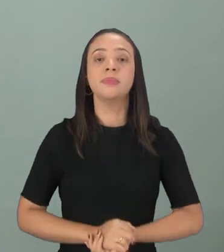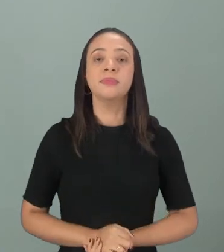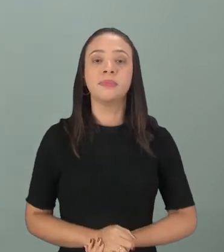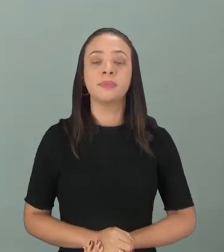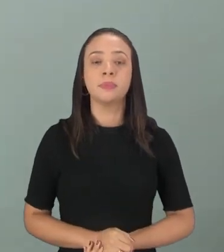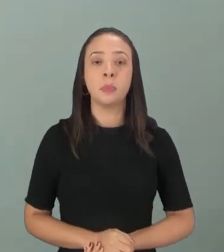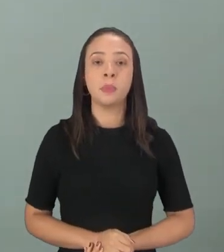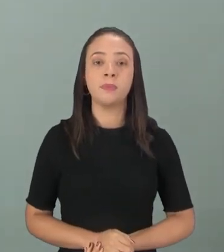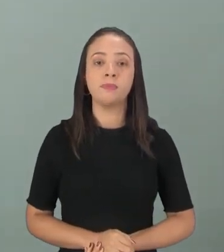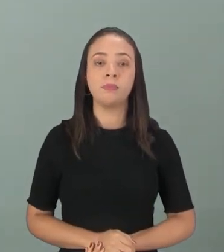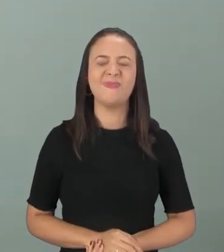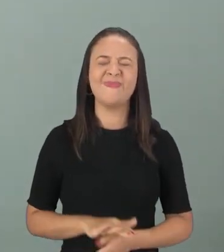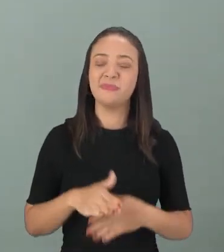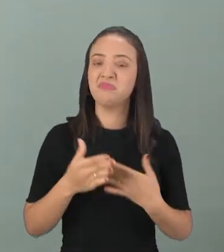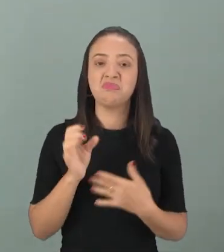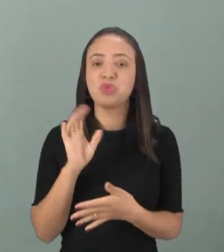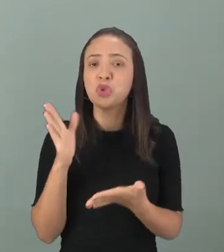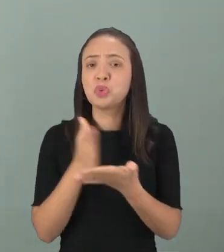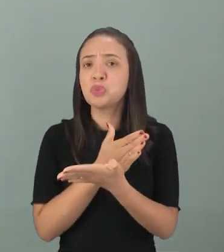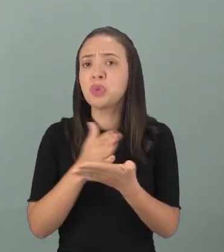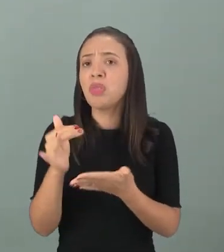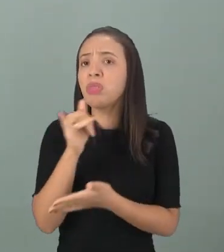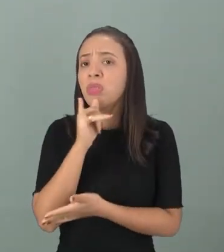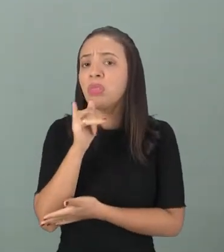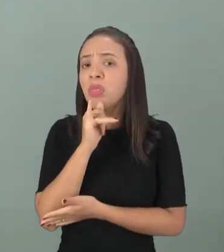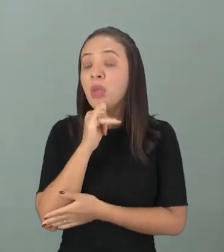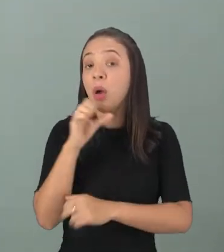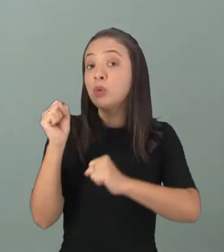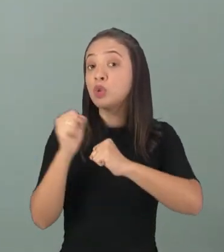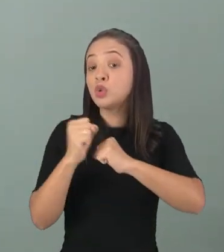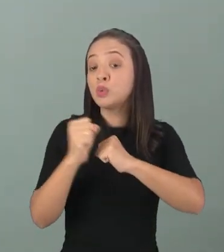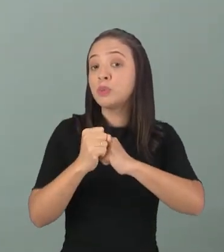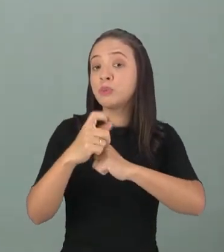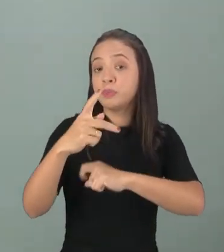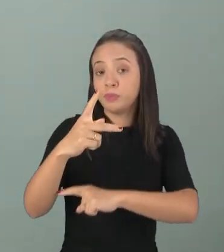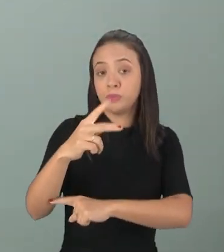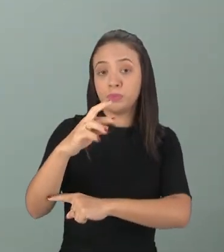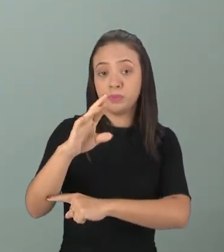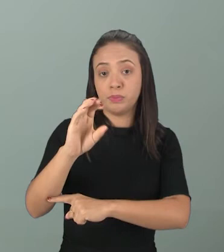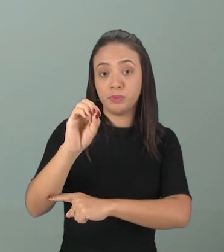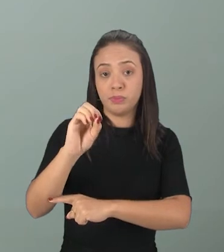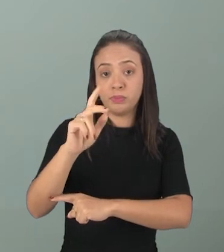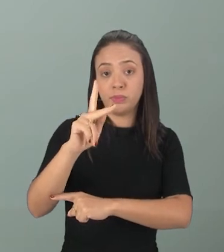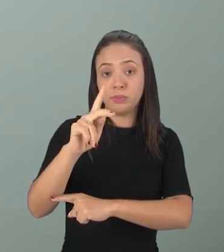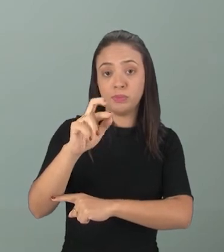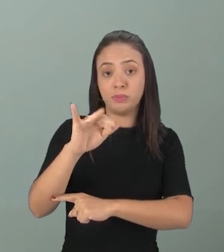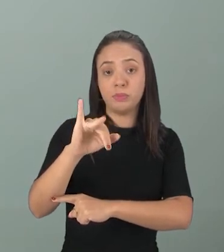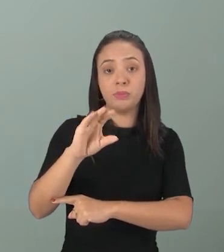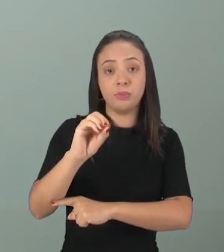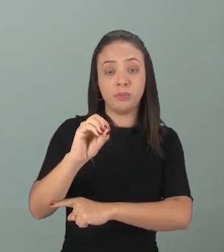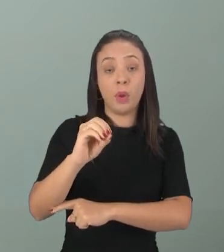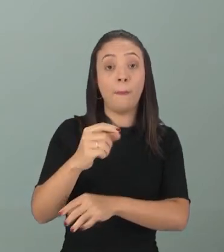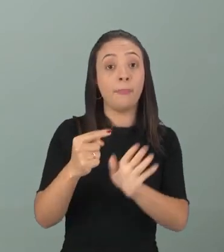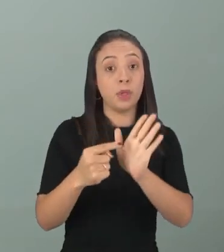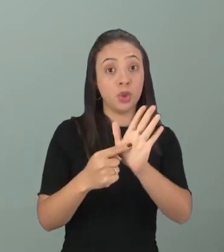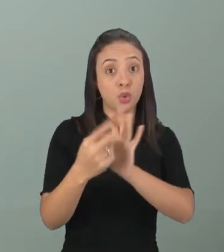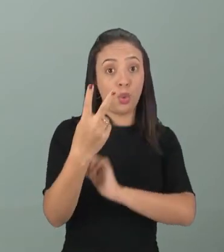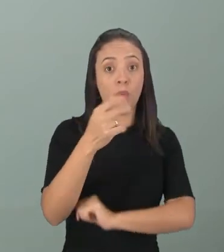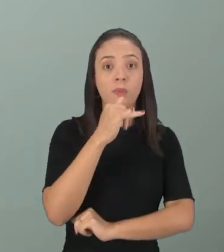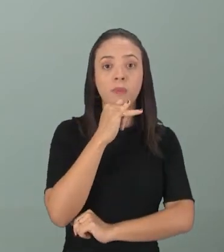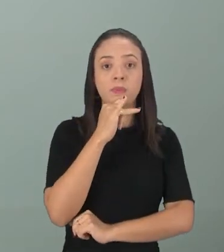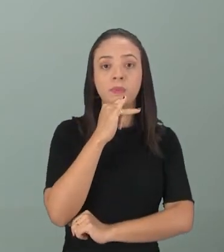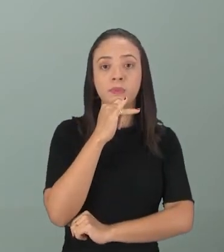Então, isso aí são só alguns exemplos de substantivo próprio. Como eu coloquei esses dois exemplos, esses daqui